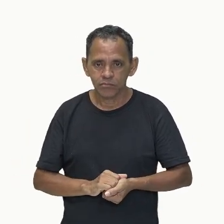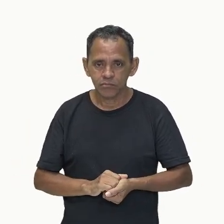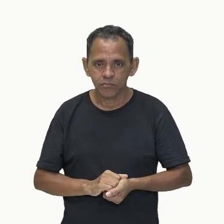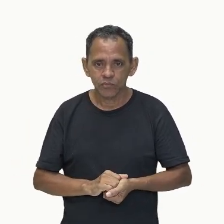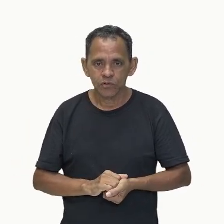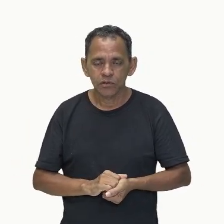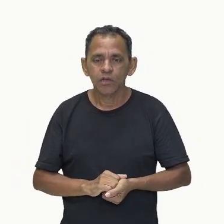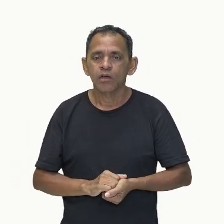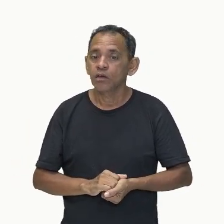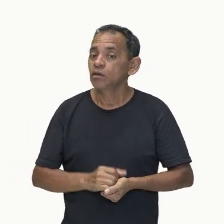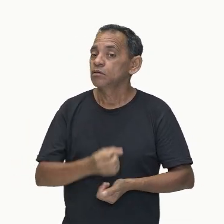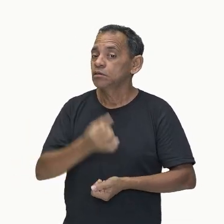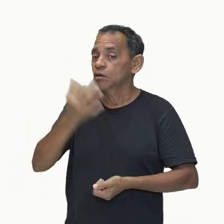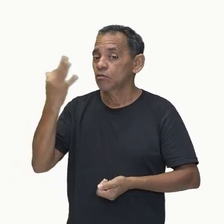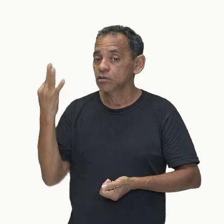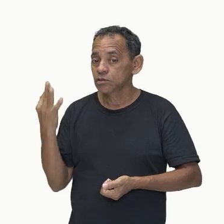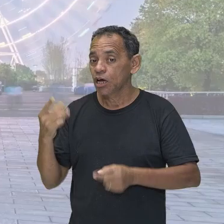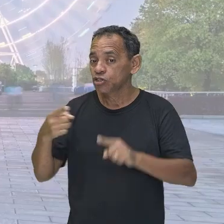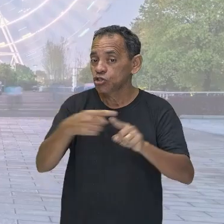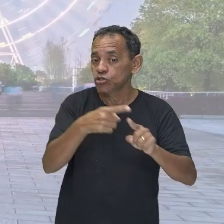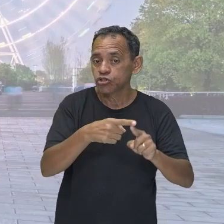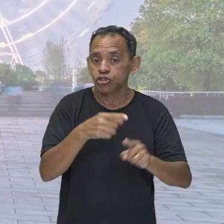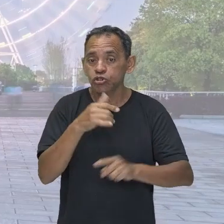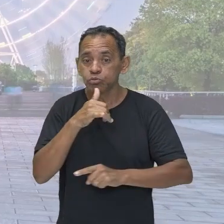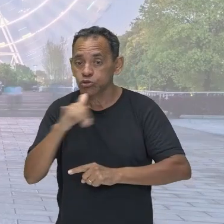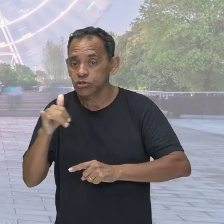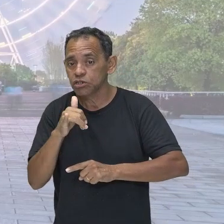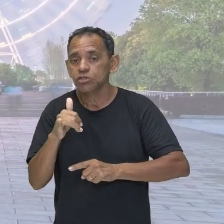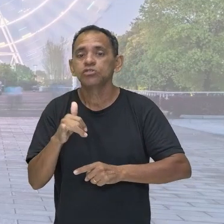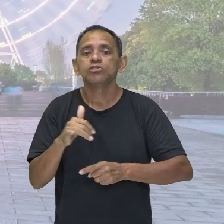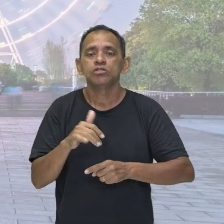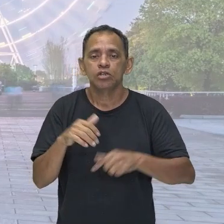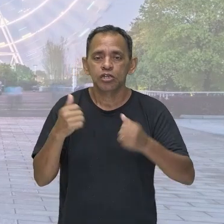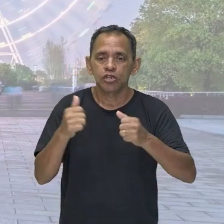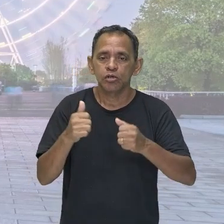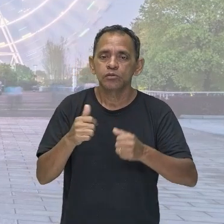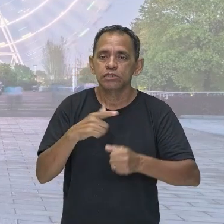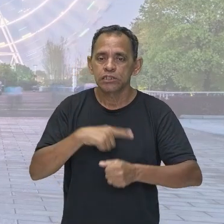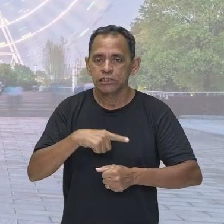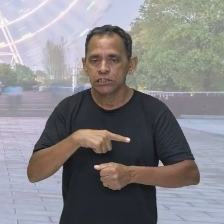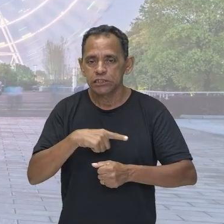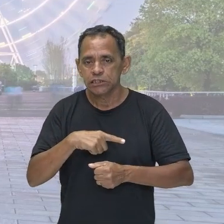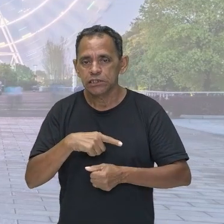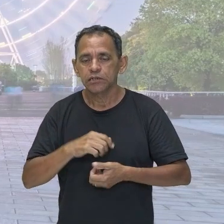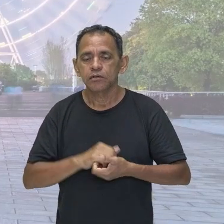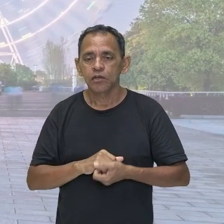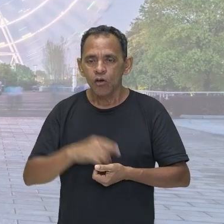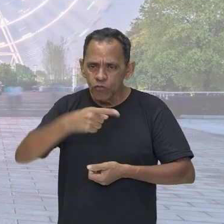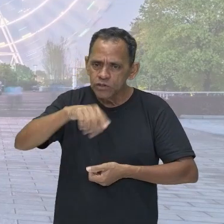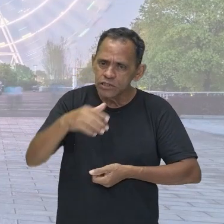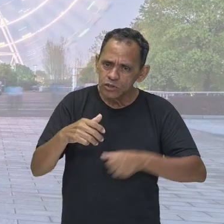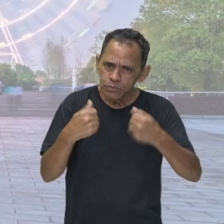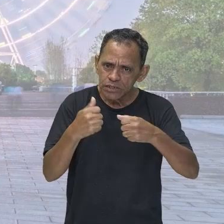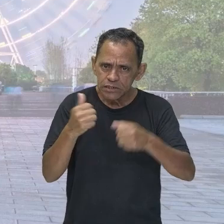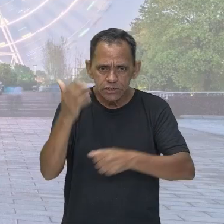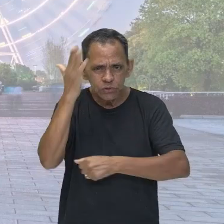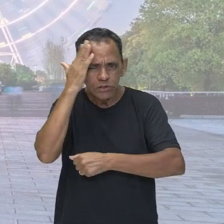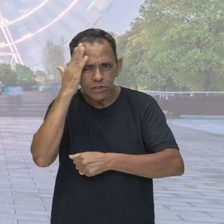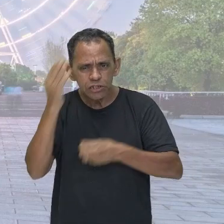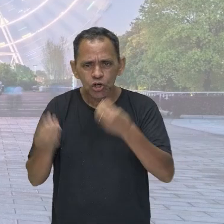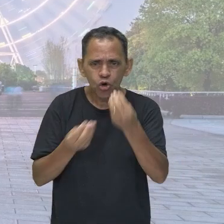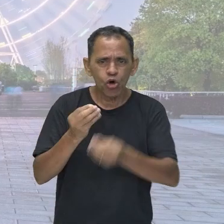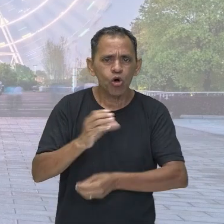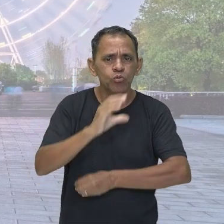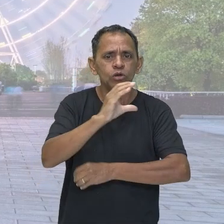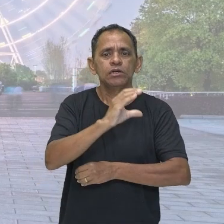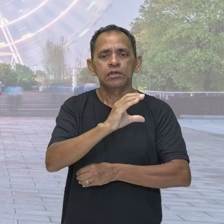Então, essa daí é a solução para o nosso exemplo, tá? Então, energia cinética, você calcula M, V